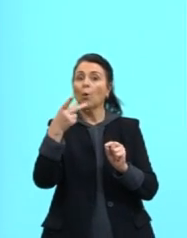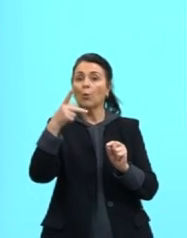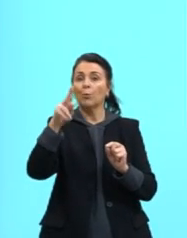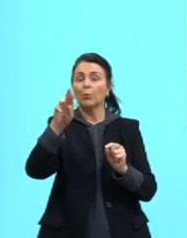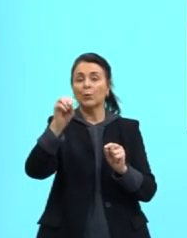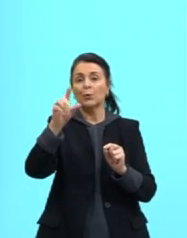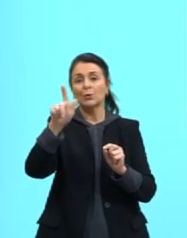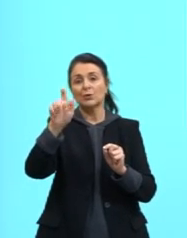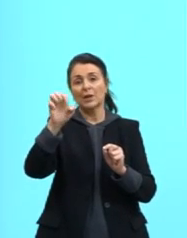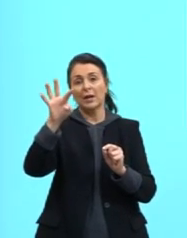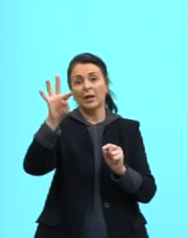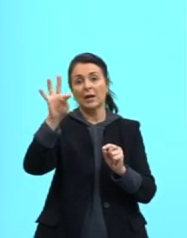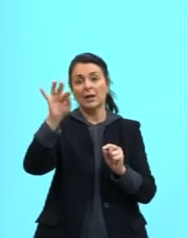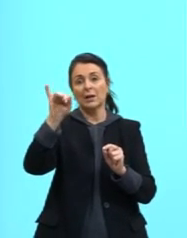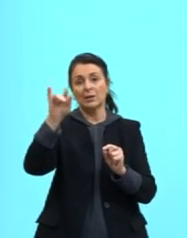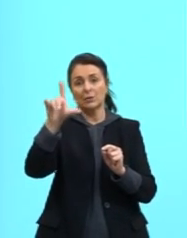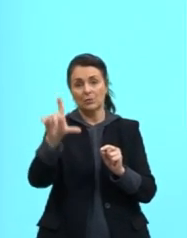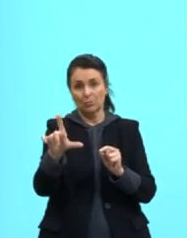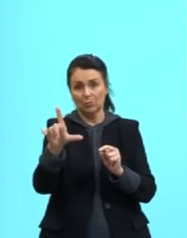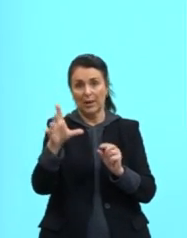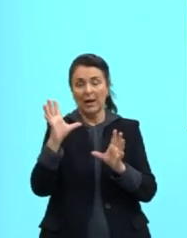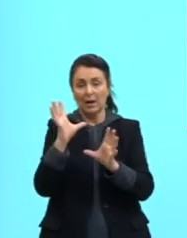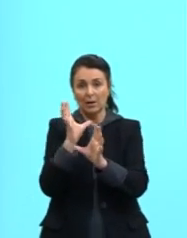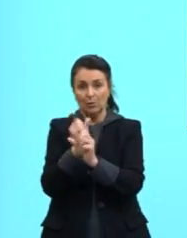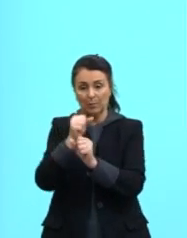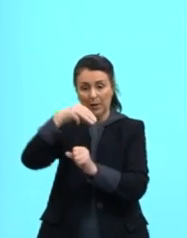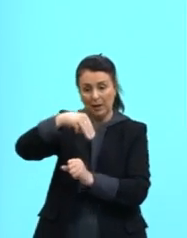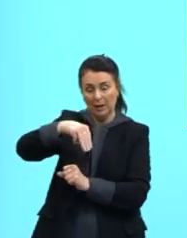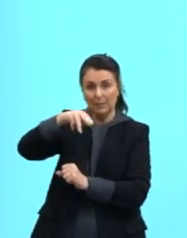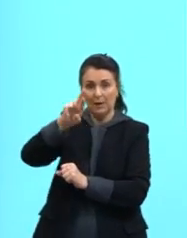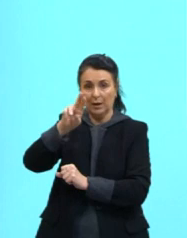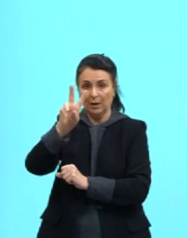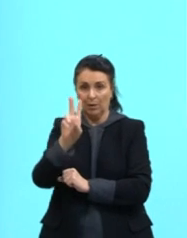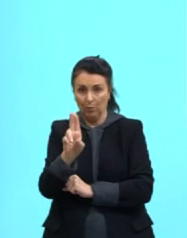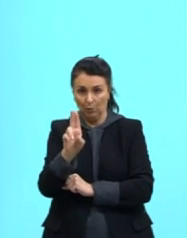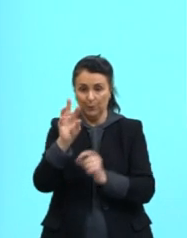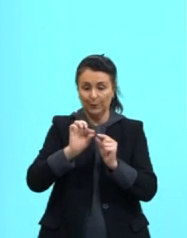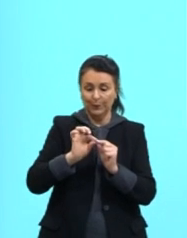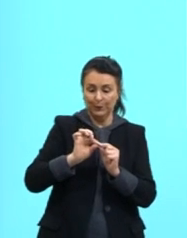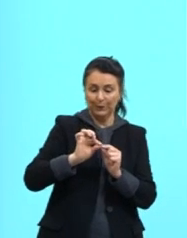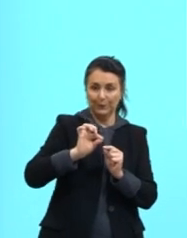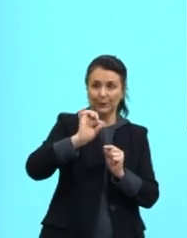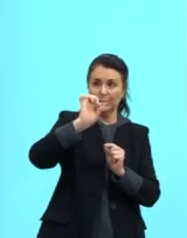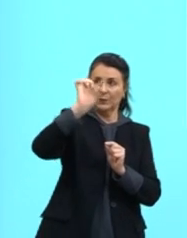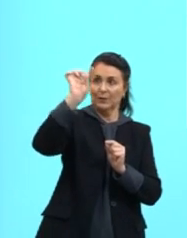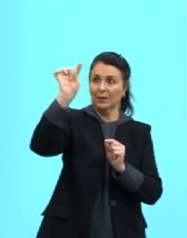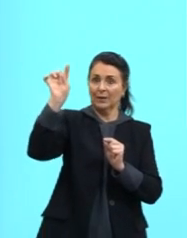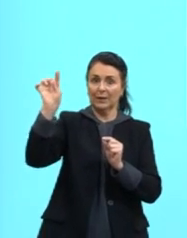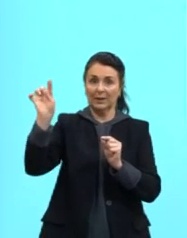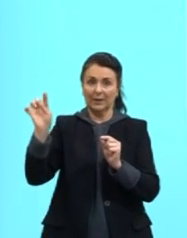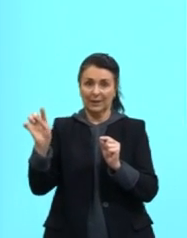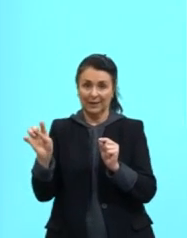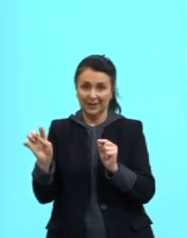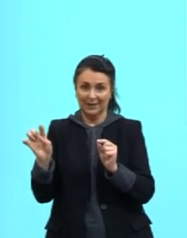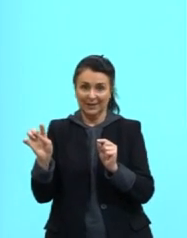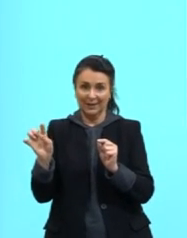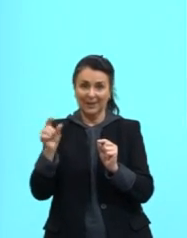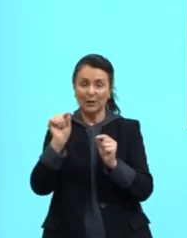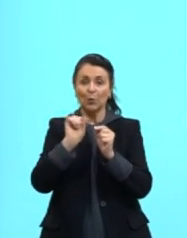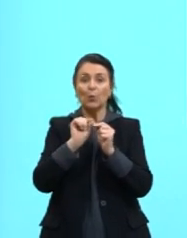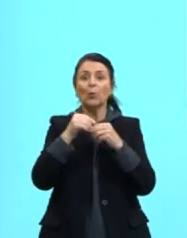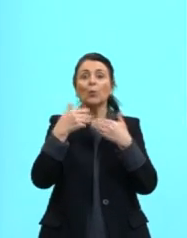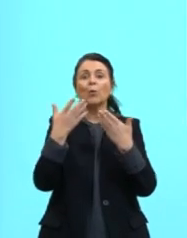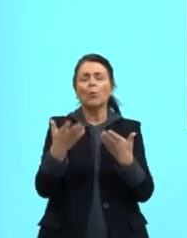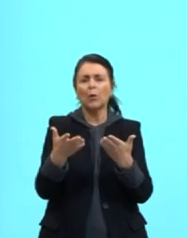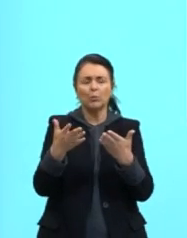do MRU com o MRUV. O lançamento de projéteis, eu coloquei essa imagem aqui do lado, é quando a gente lança um